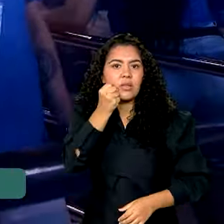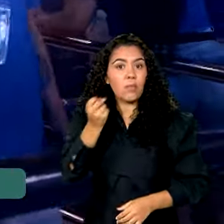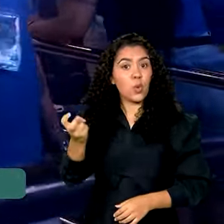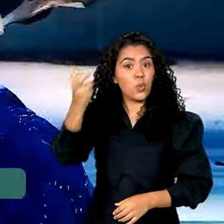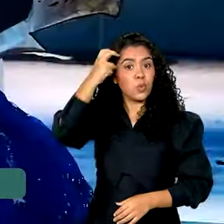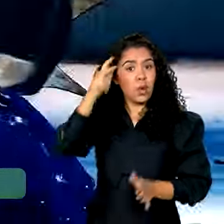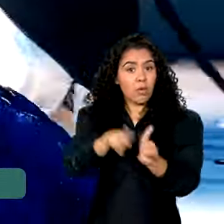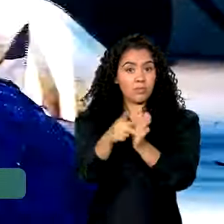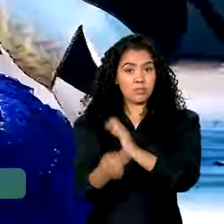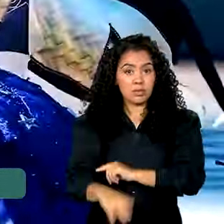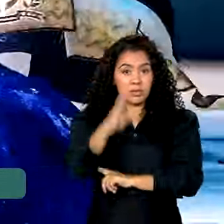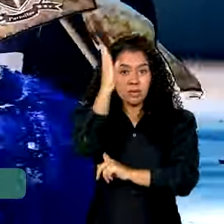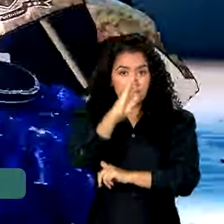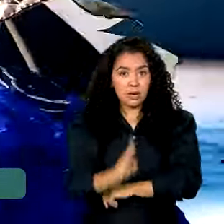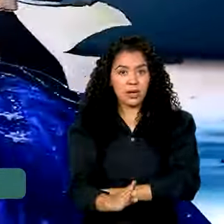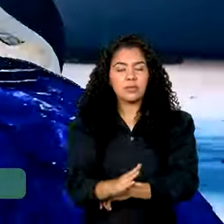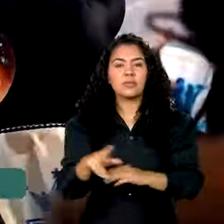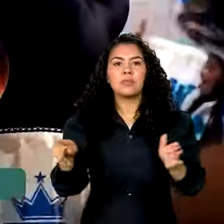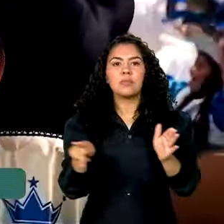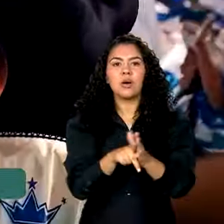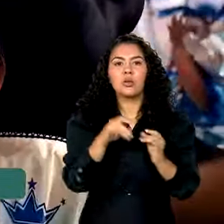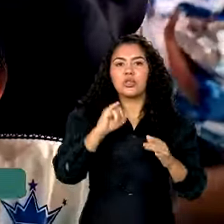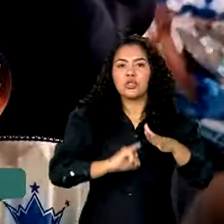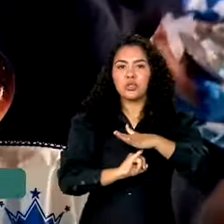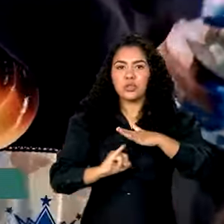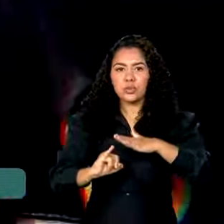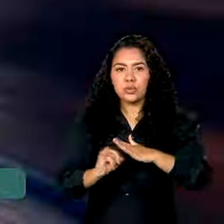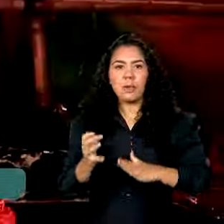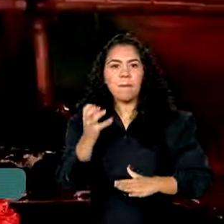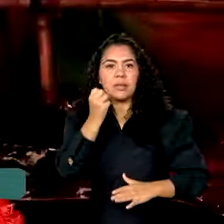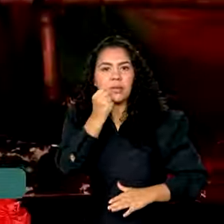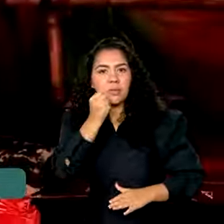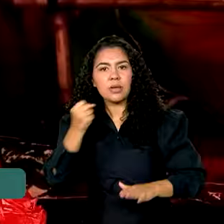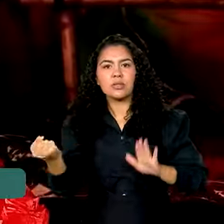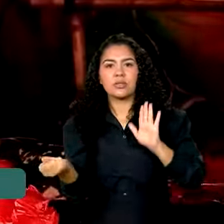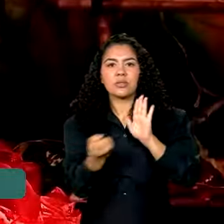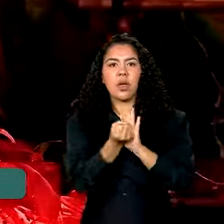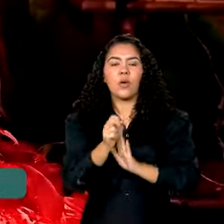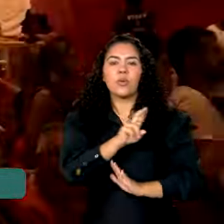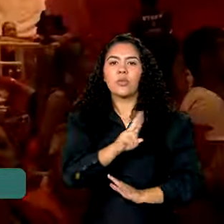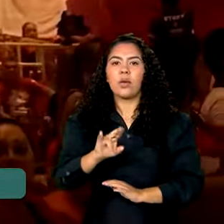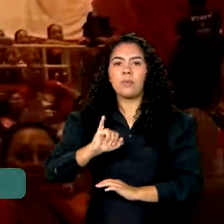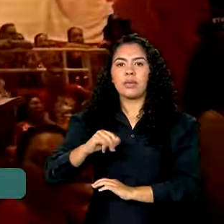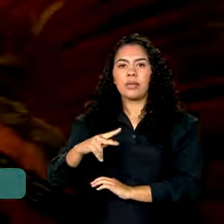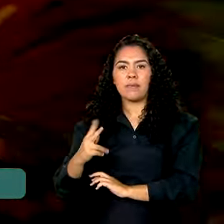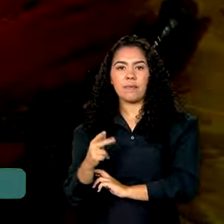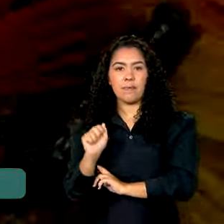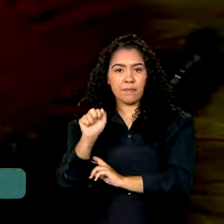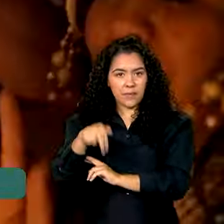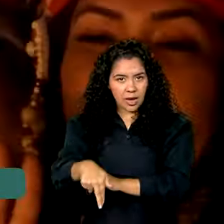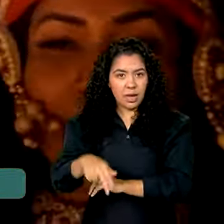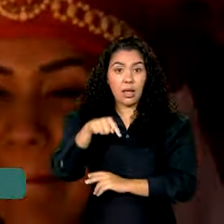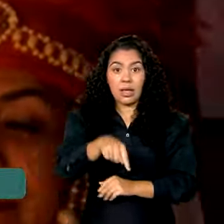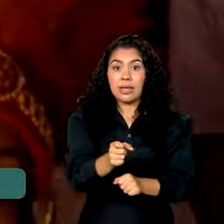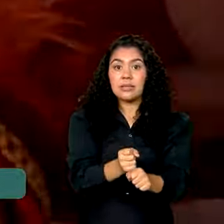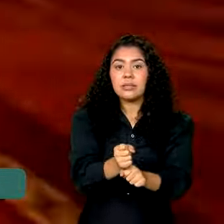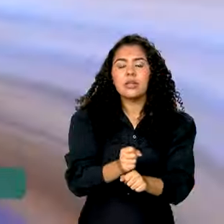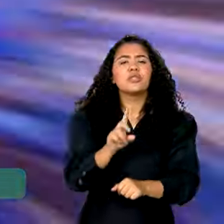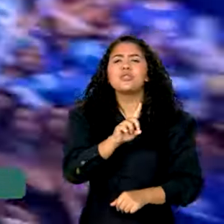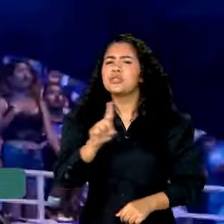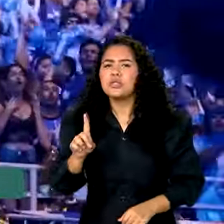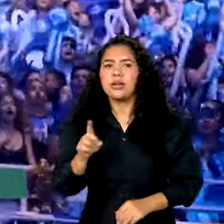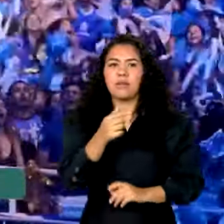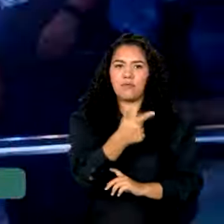pelo Instituto do Patrimônio Histórico e Artístico Nacional, o IPHAN. E neste ano, acontece nos dias 28,